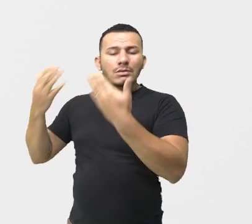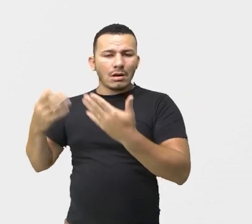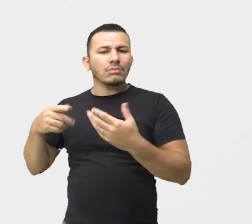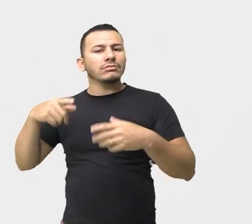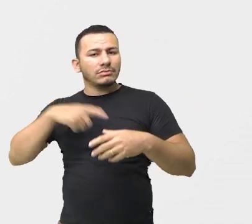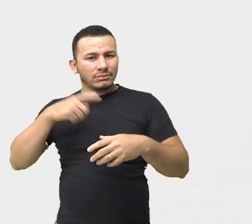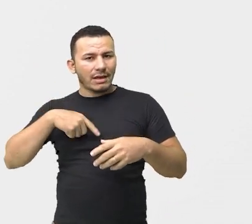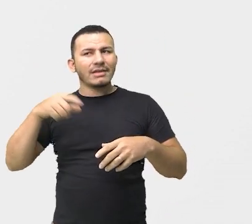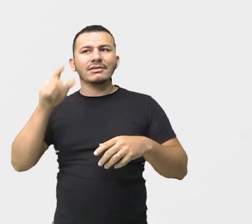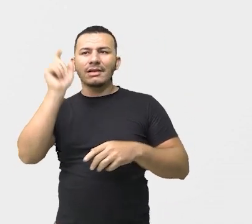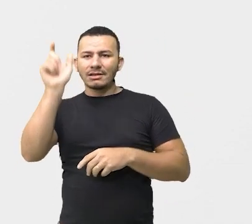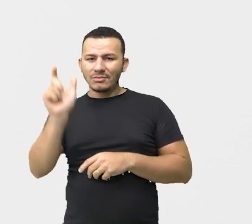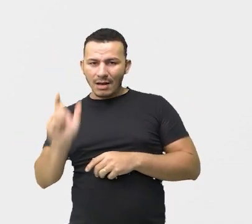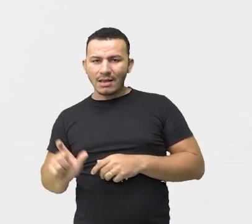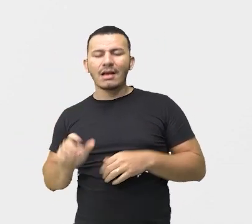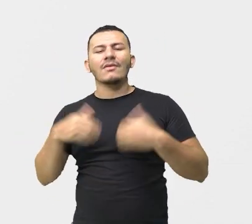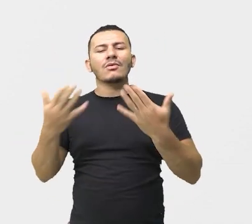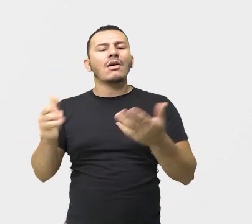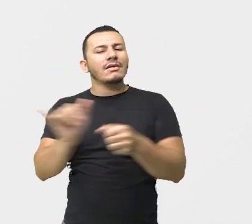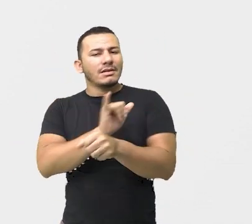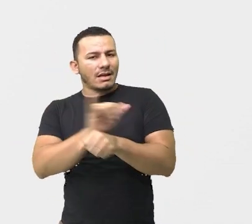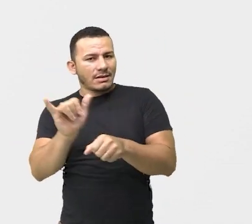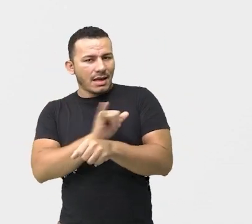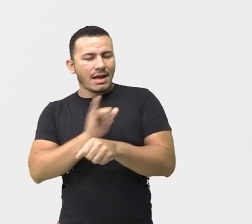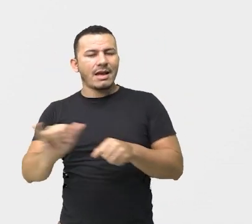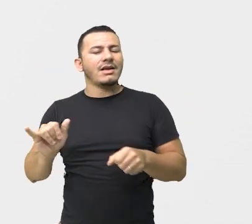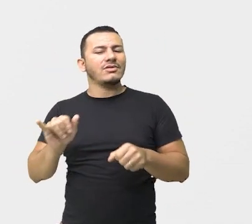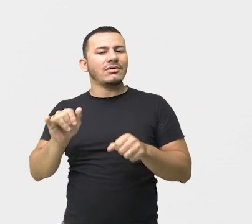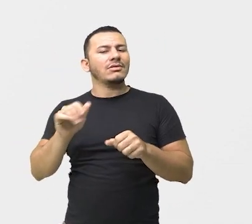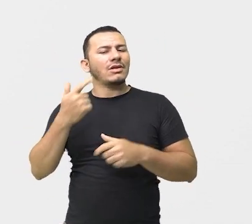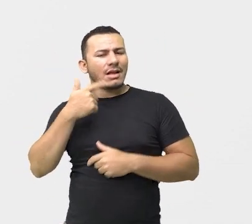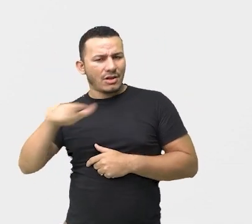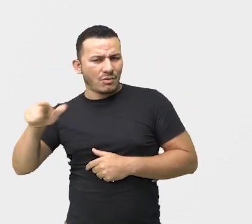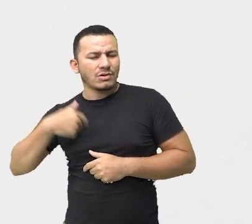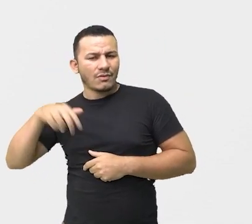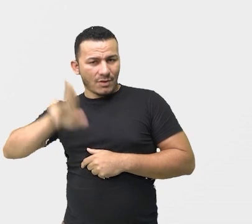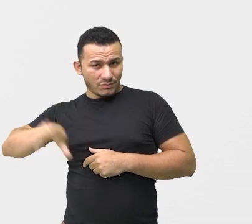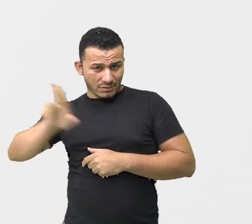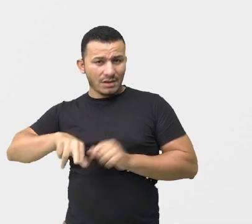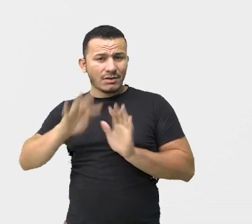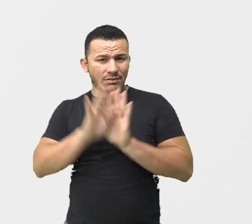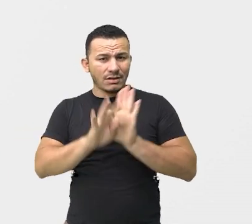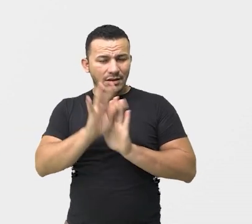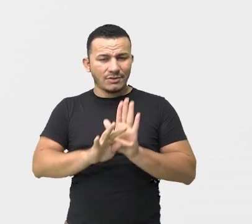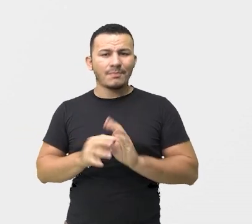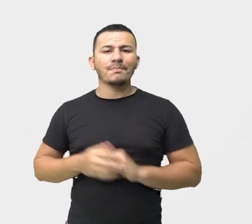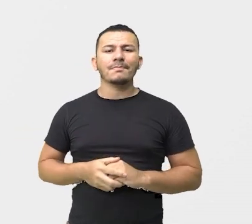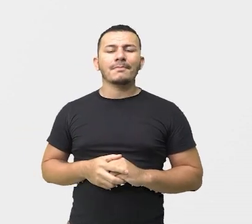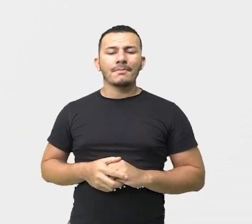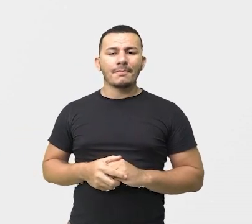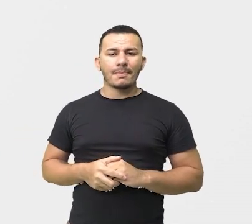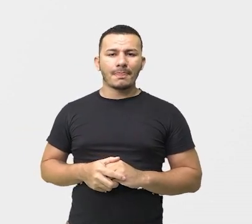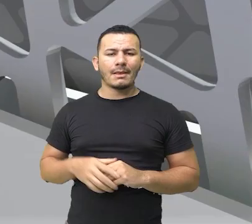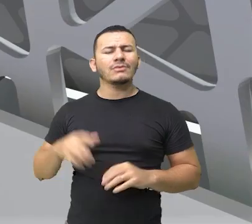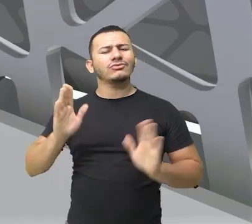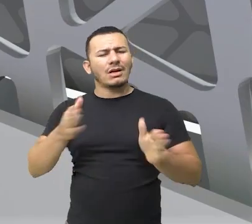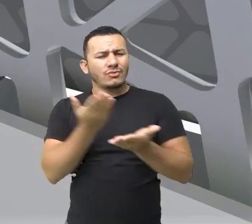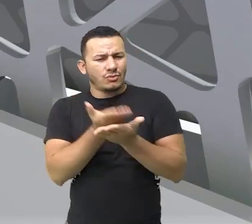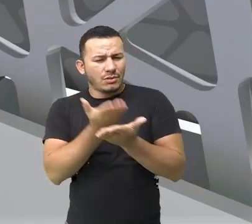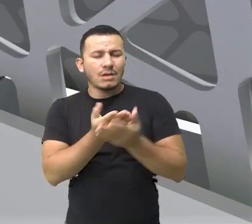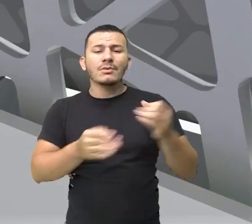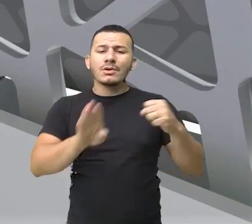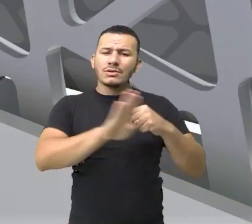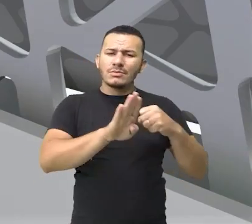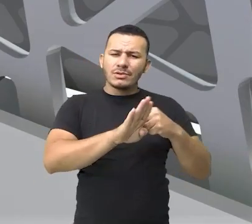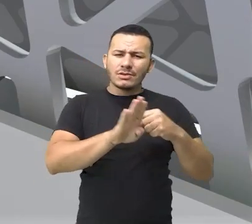palavras diversas, quais recursos na língua nós temos para isso. As palavras, e nós já estudamos essas palavras, substantivos,